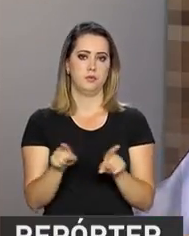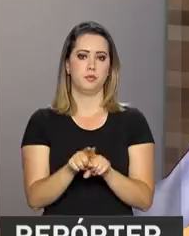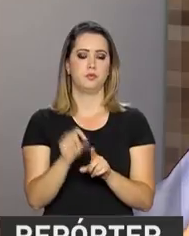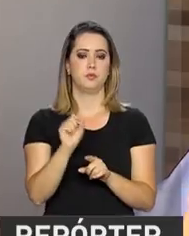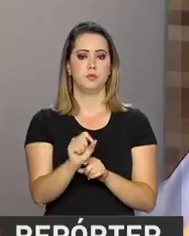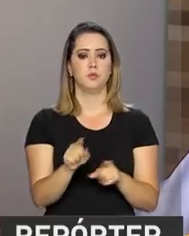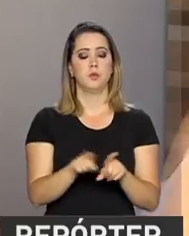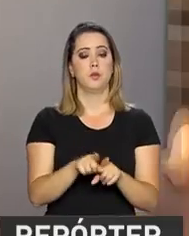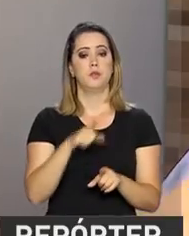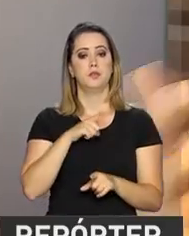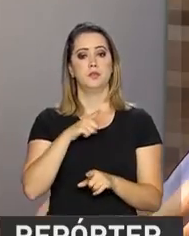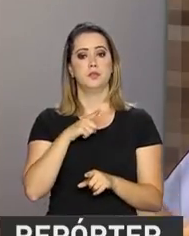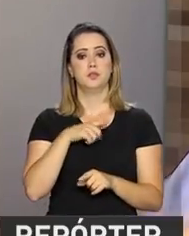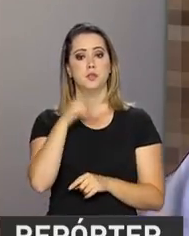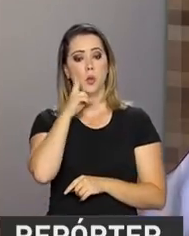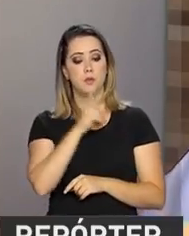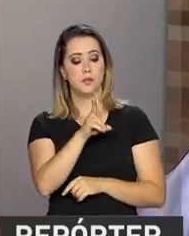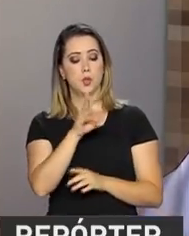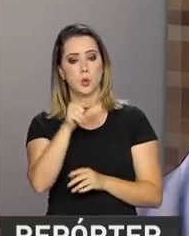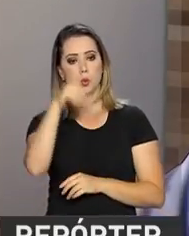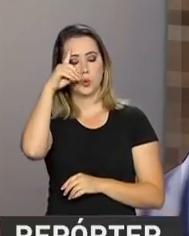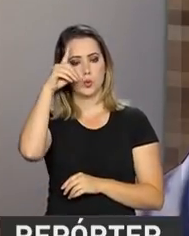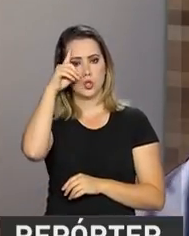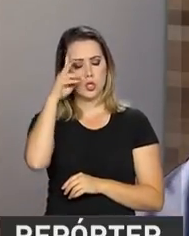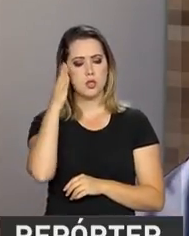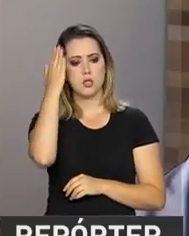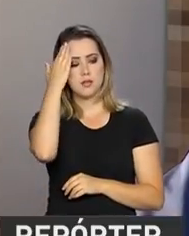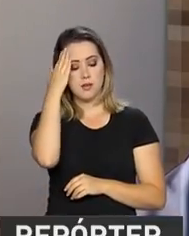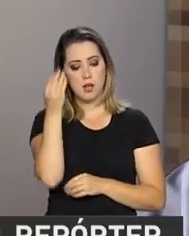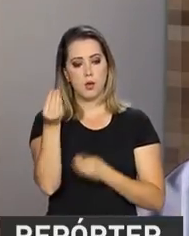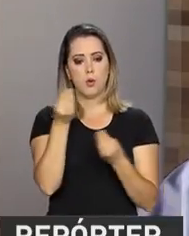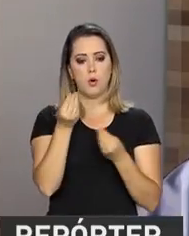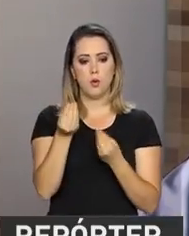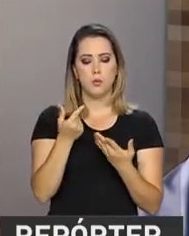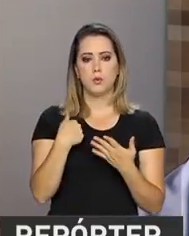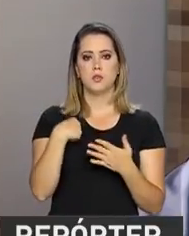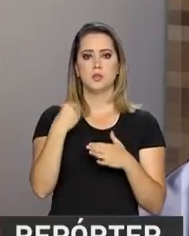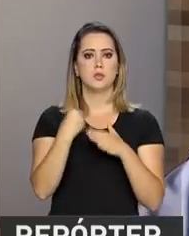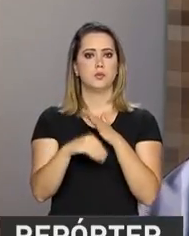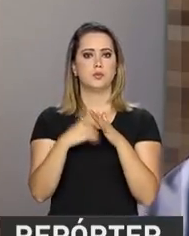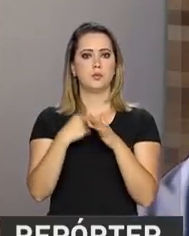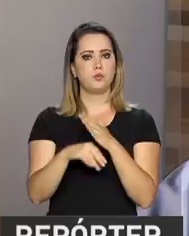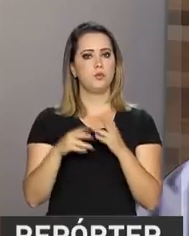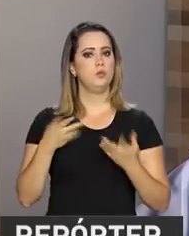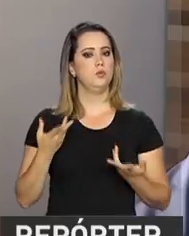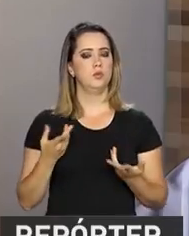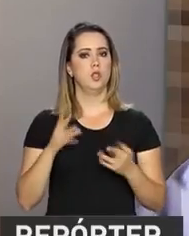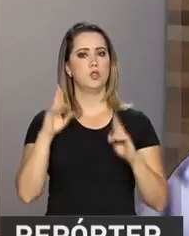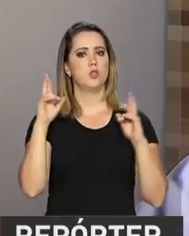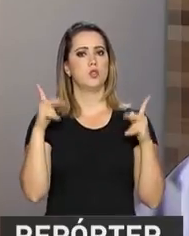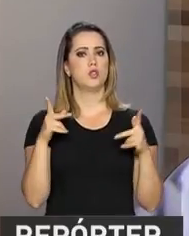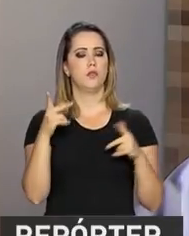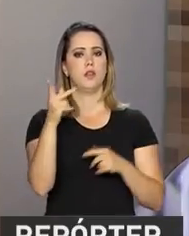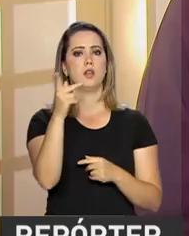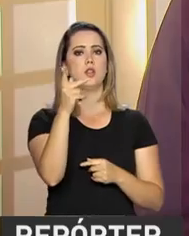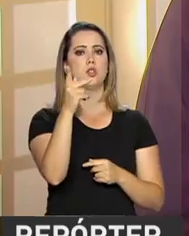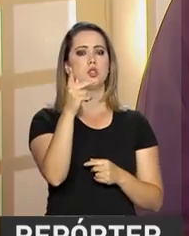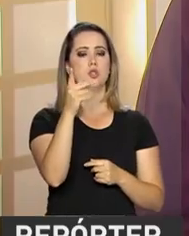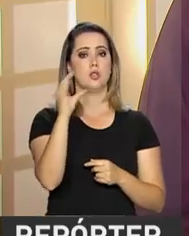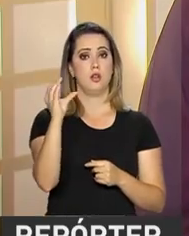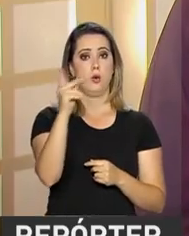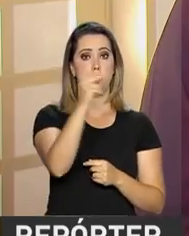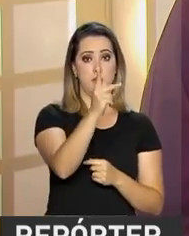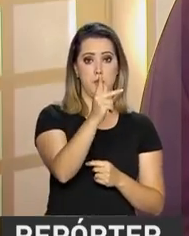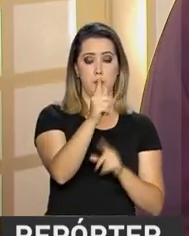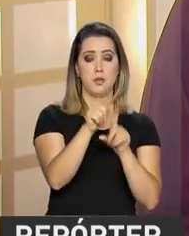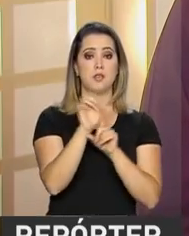Tem o acompanhamento diário, tem o rendimento diário. A poupança só tem rendimento a cada 30 dias. Por isso eu preferi o Tesouro Direto. E cada